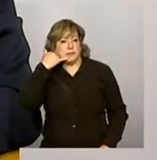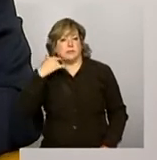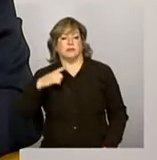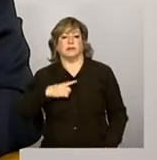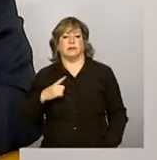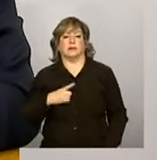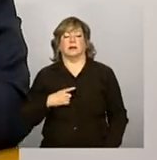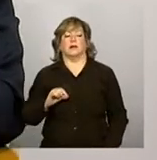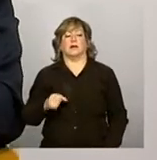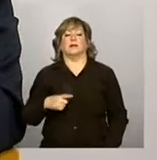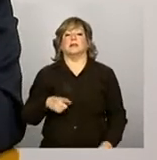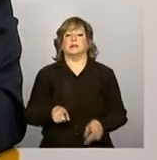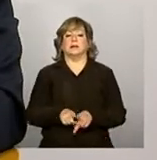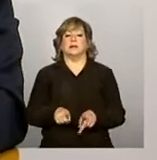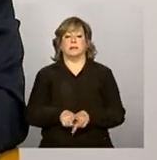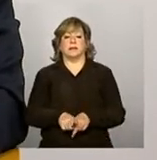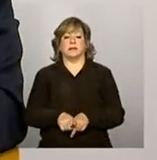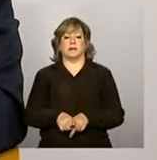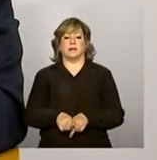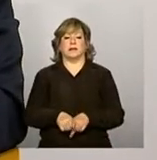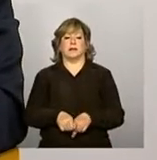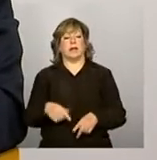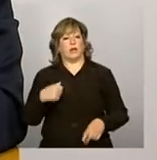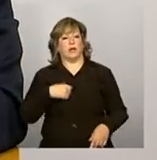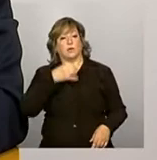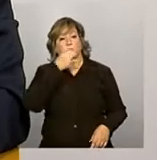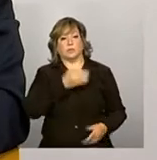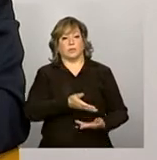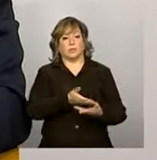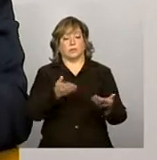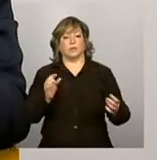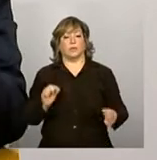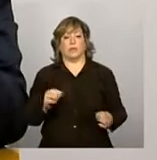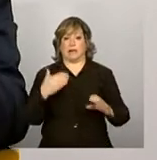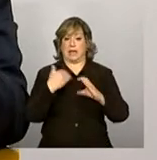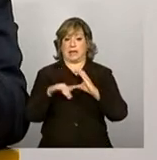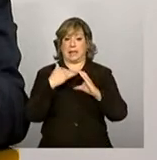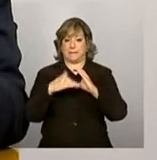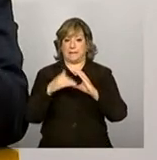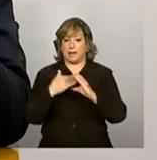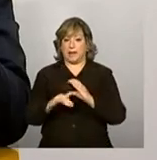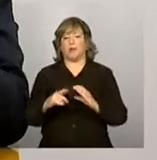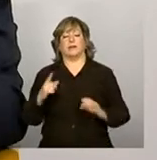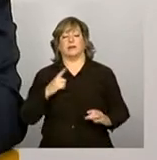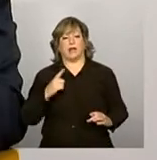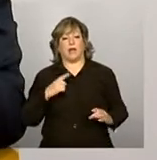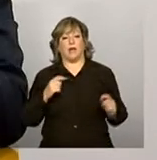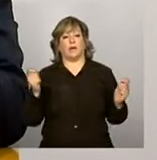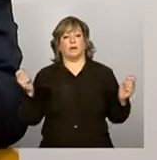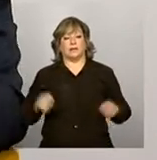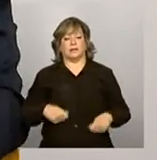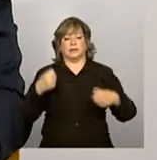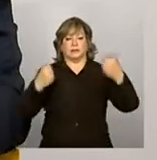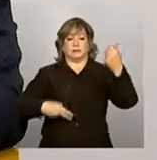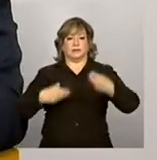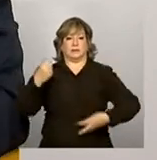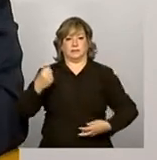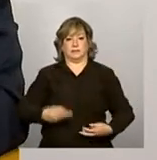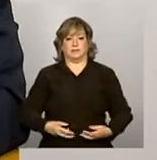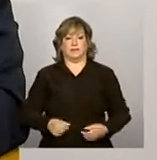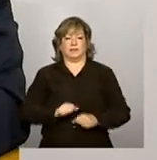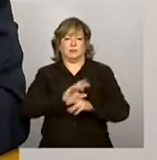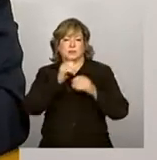Eu, normalmente, até sugiro usar-se também o e-mail, porque no e-mail tem condição de as coisas serem colocadas de maneira mais esmiuçada,